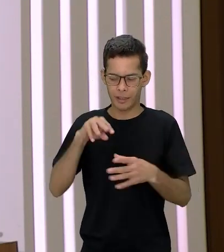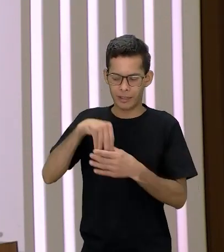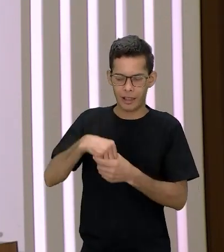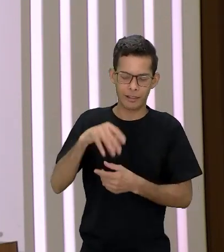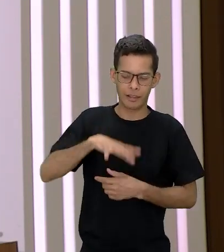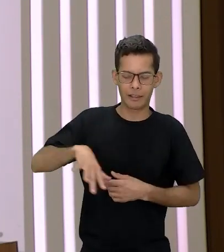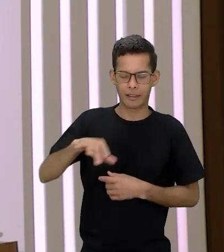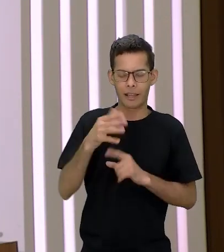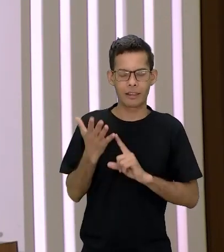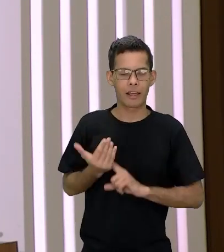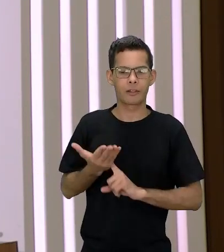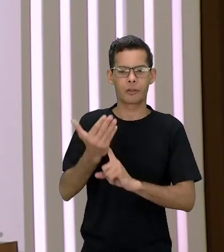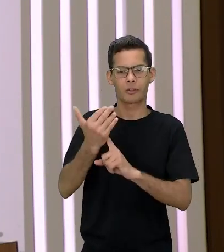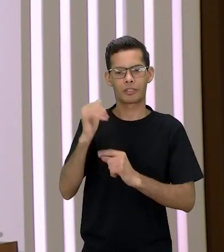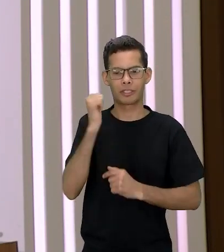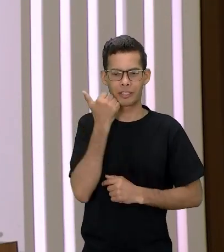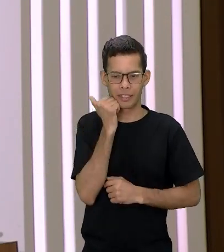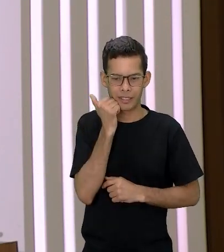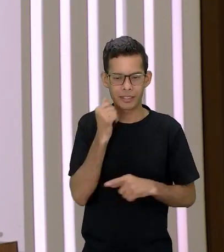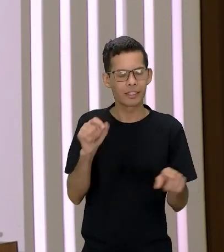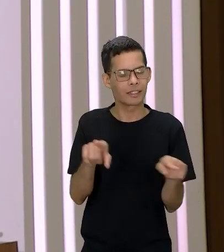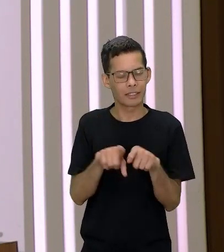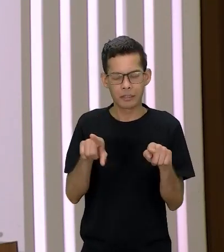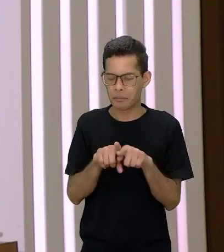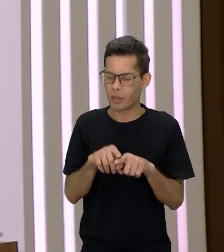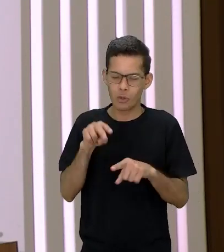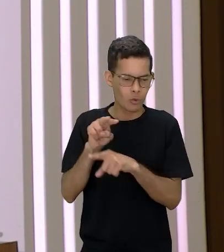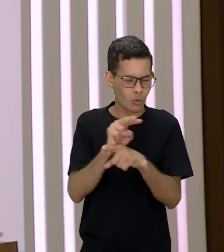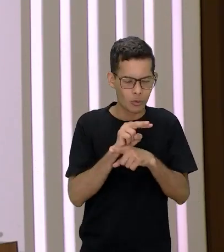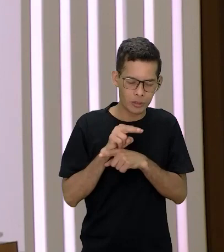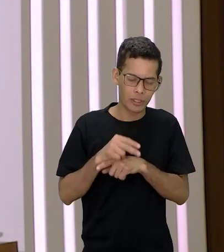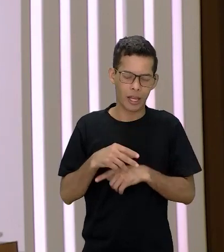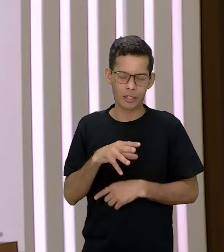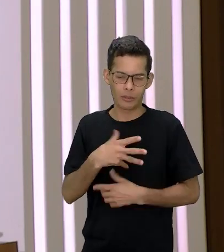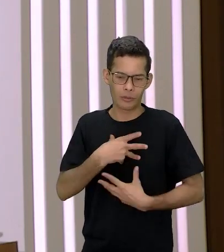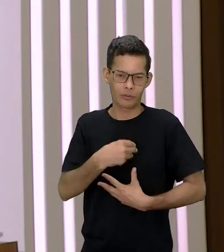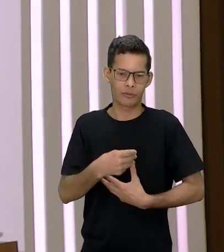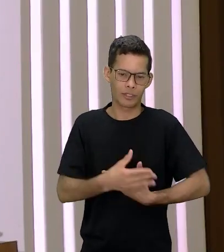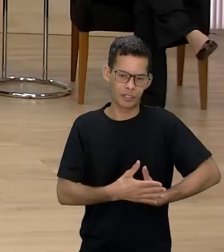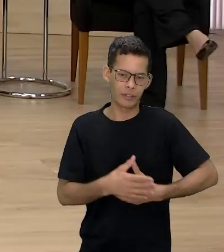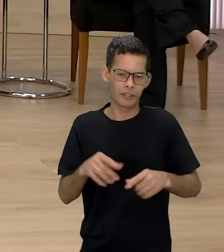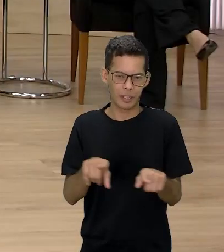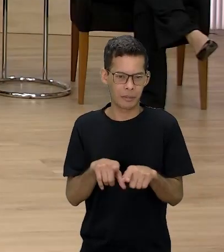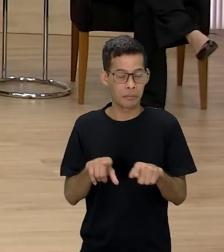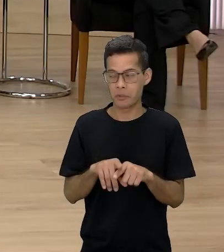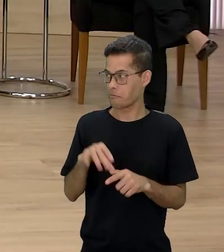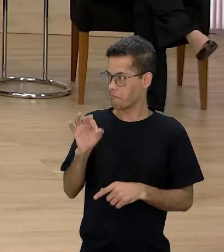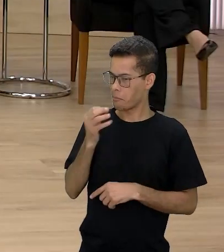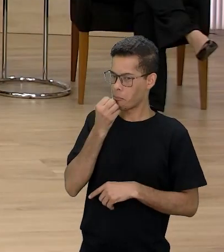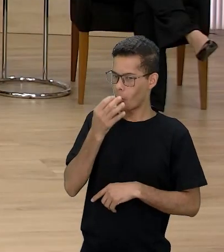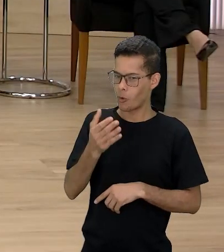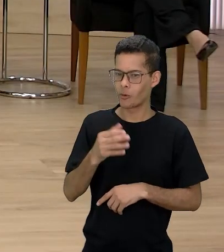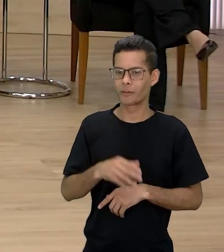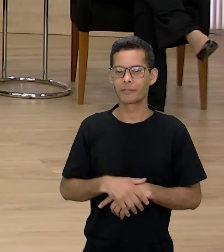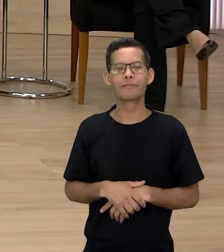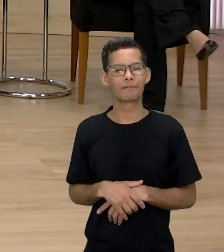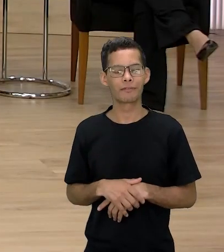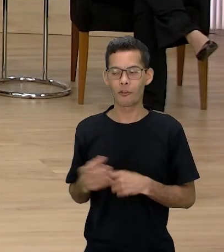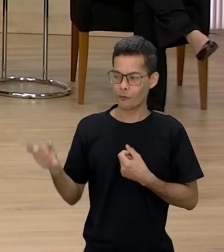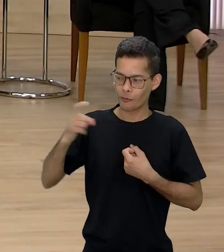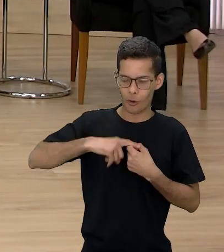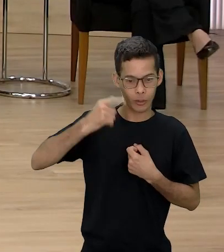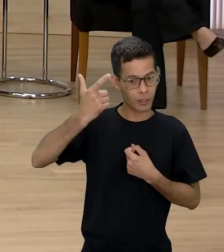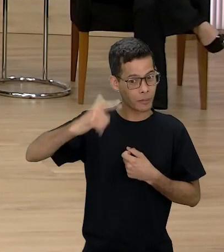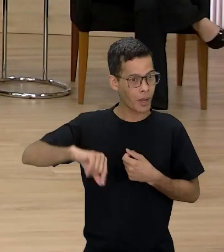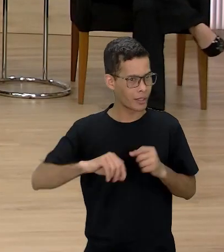tecnologia para além de cuidados maternos muito bom volte mais vezes viu